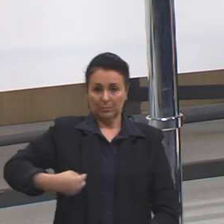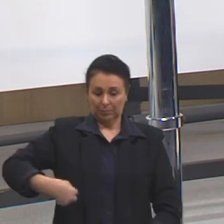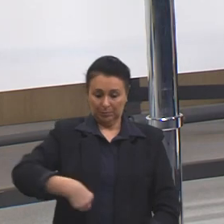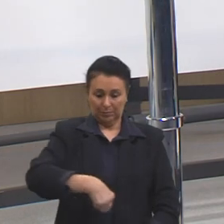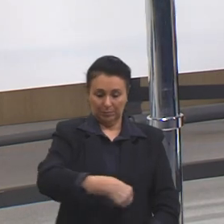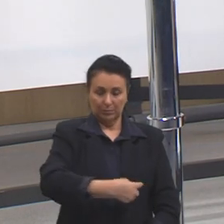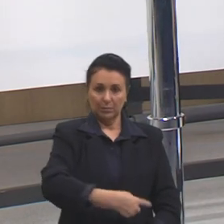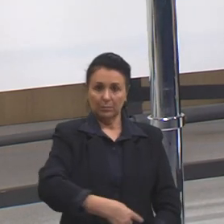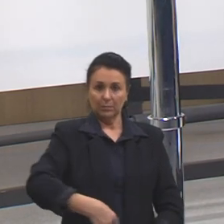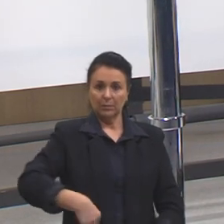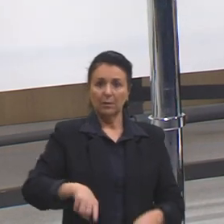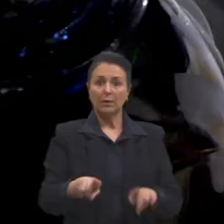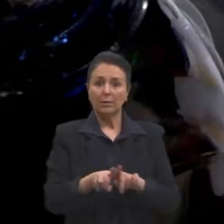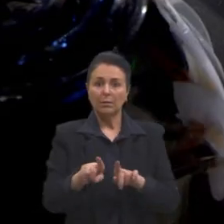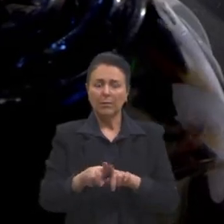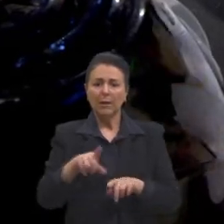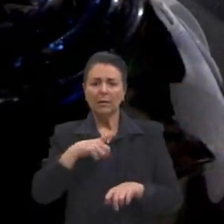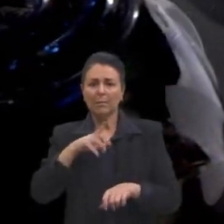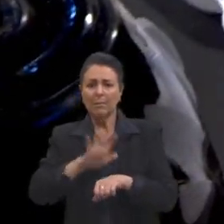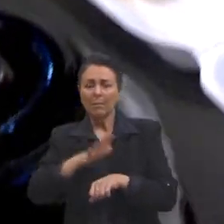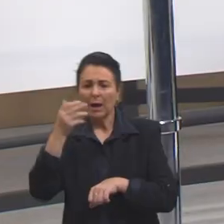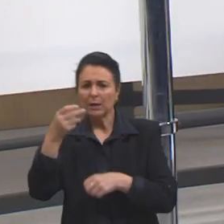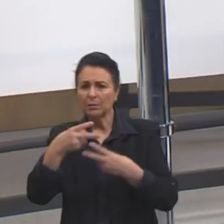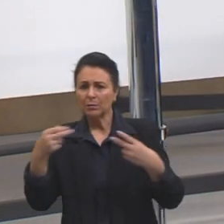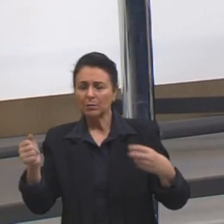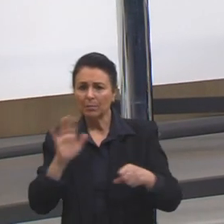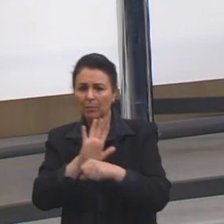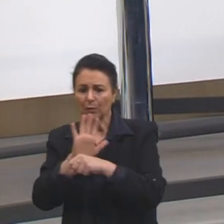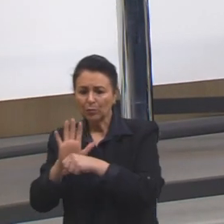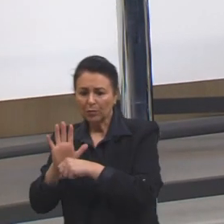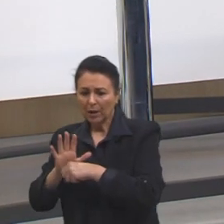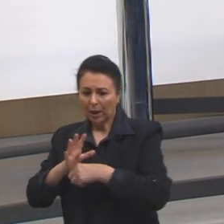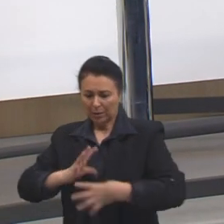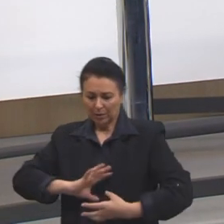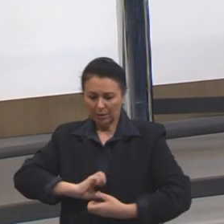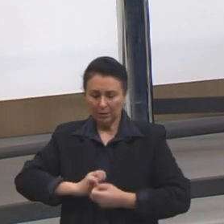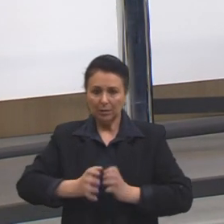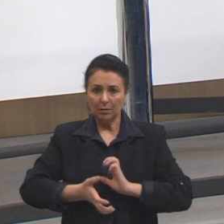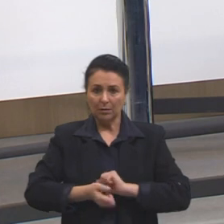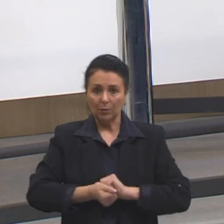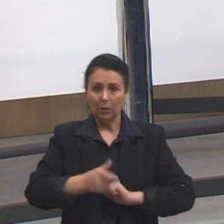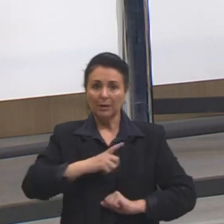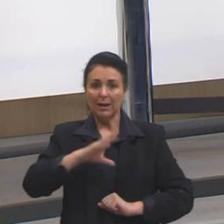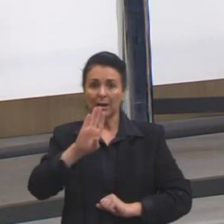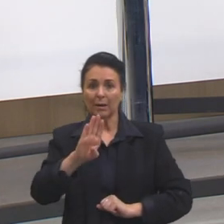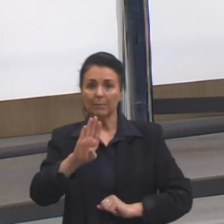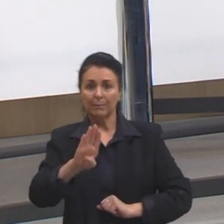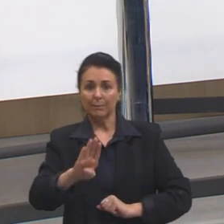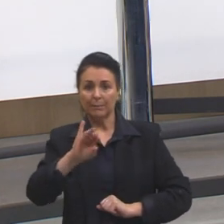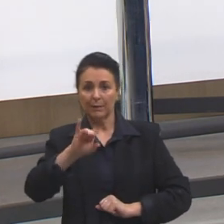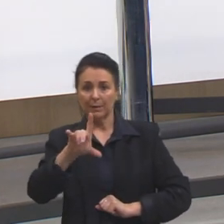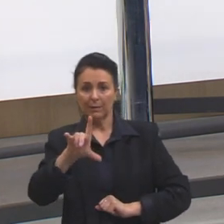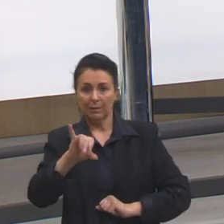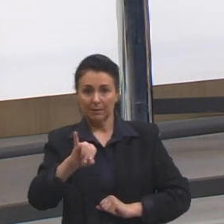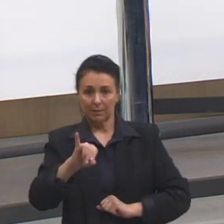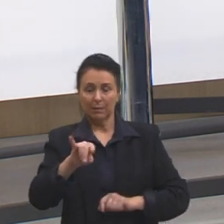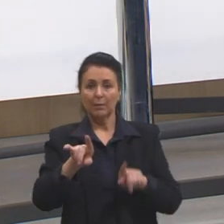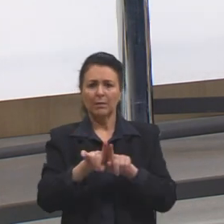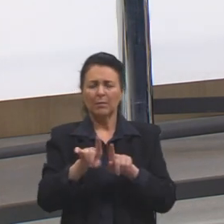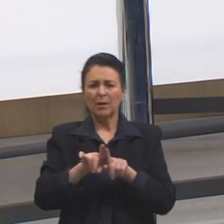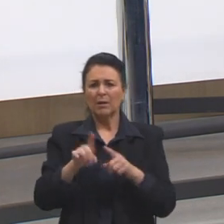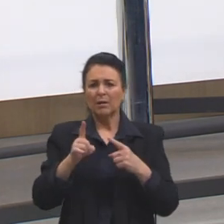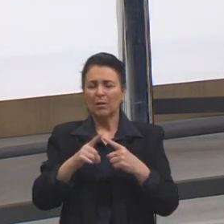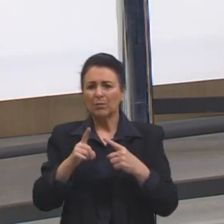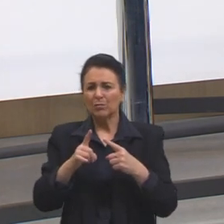coisas para ajudar na digestão. E aí, uma das coisas é a bile, né? Então, coloca a bile lá, que é um tipo de um